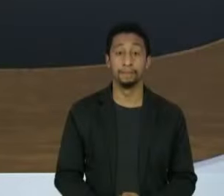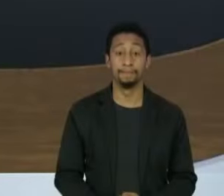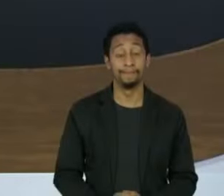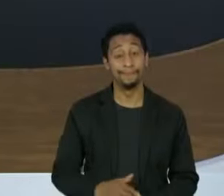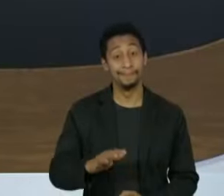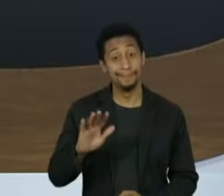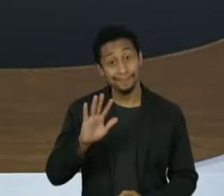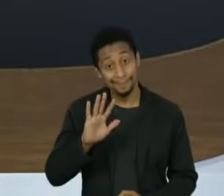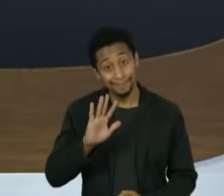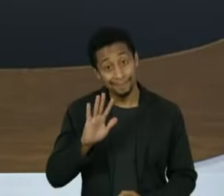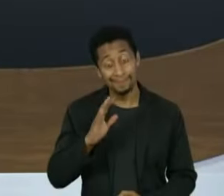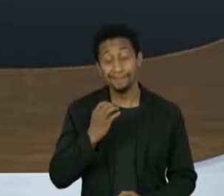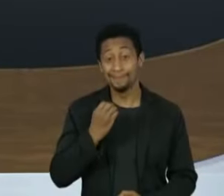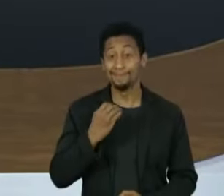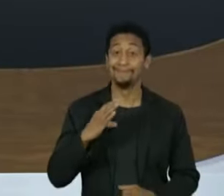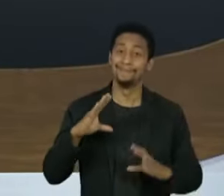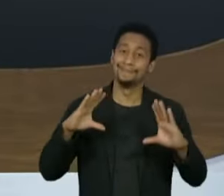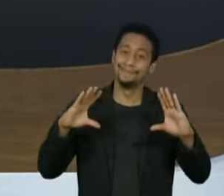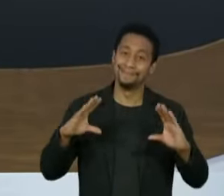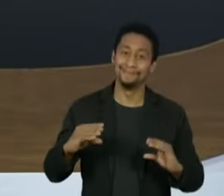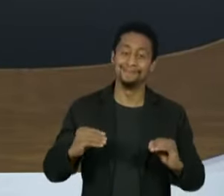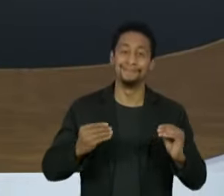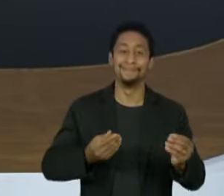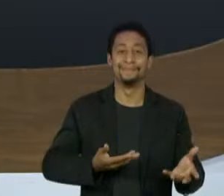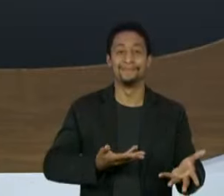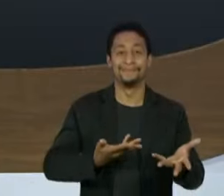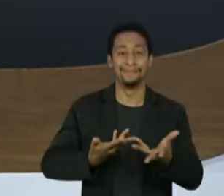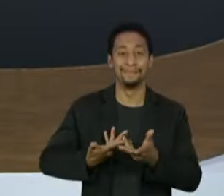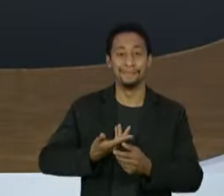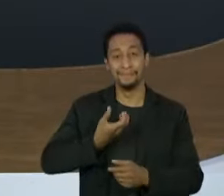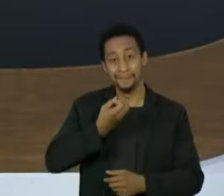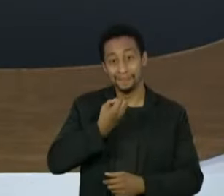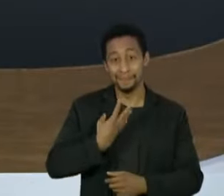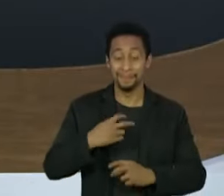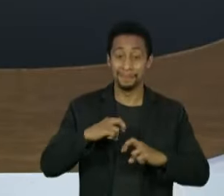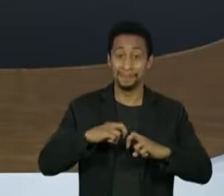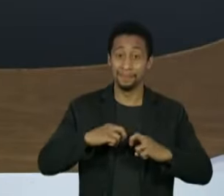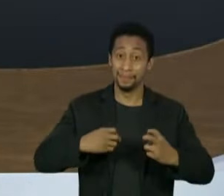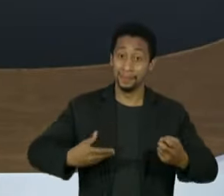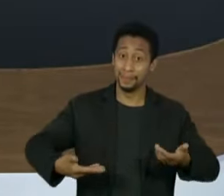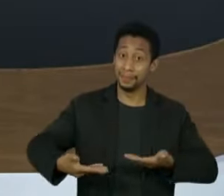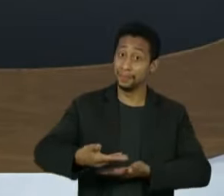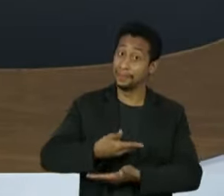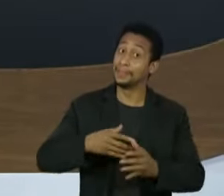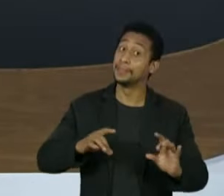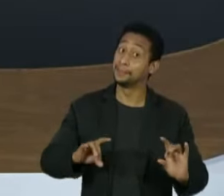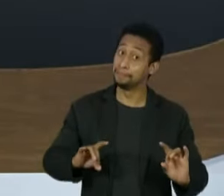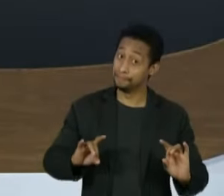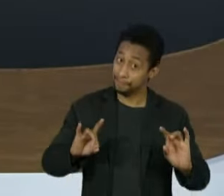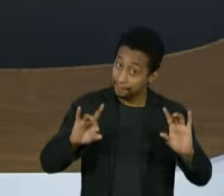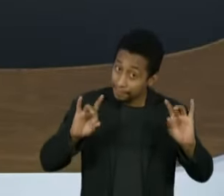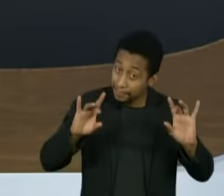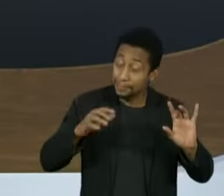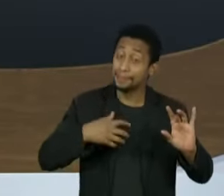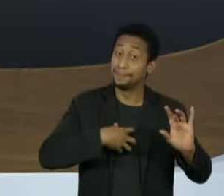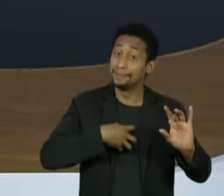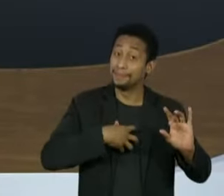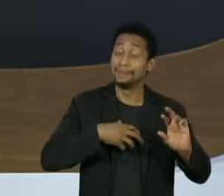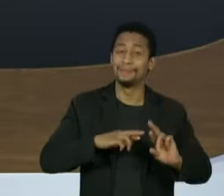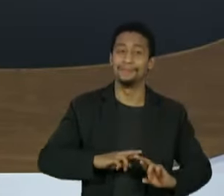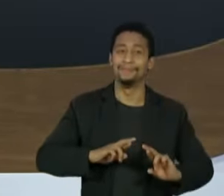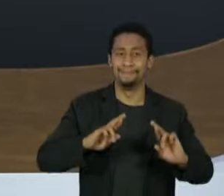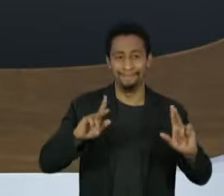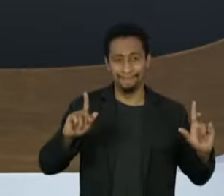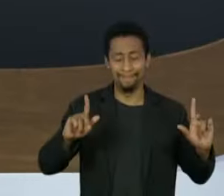Olá, boa noite! Sejam bem-vindos a este Roda Viva especial e diferente. Estamos no ar para todo o